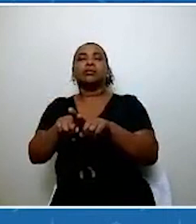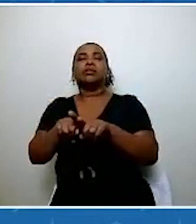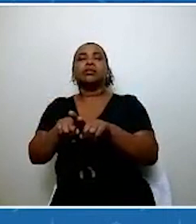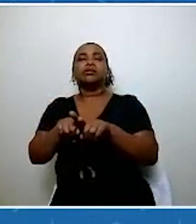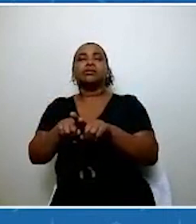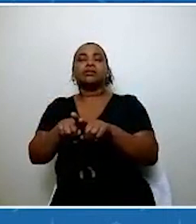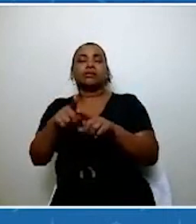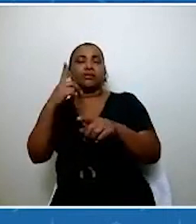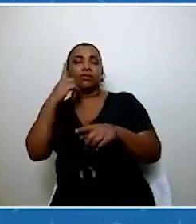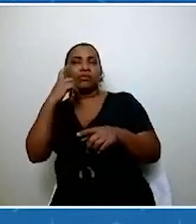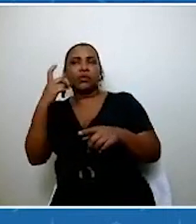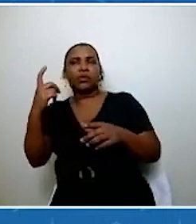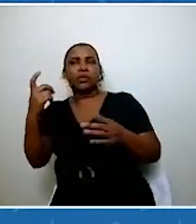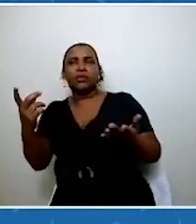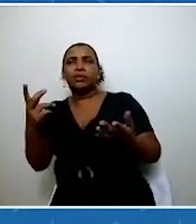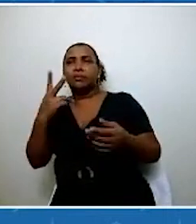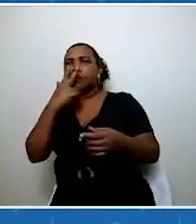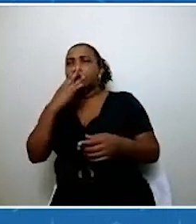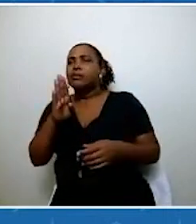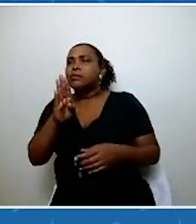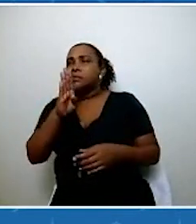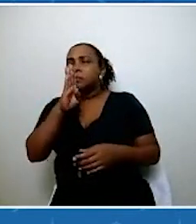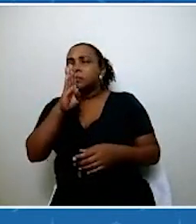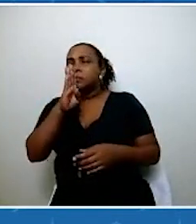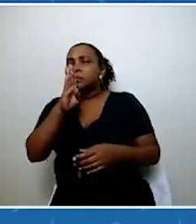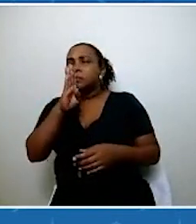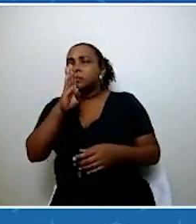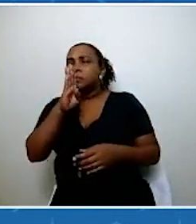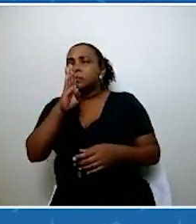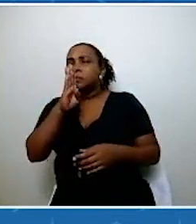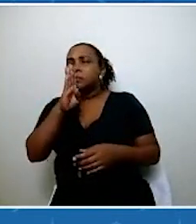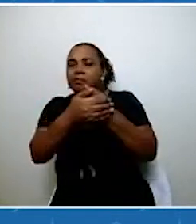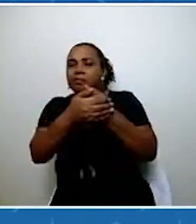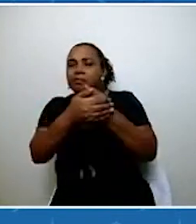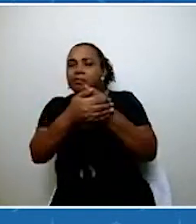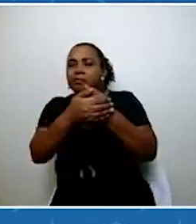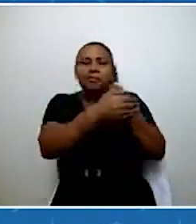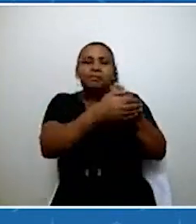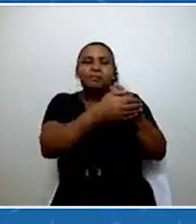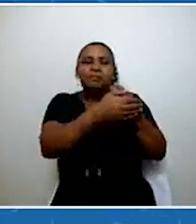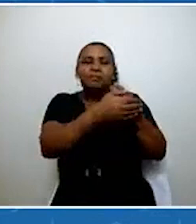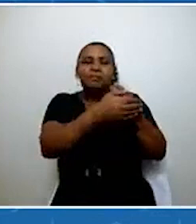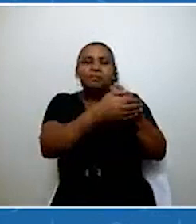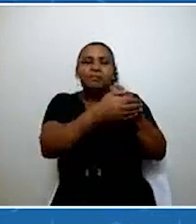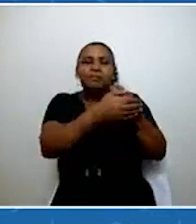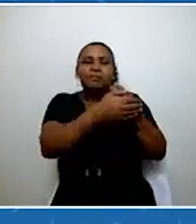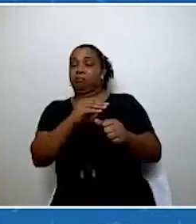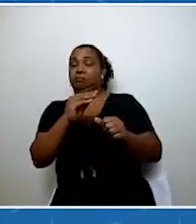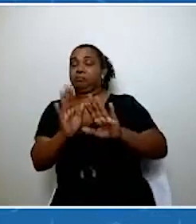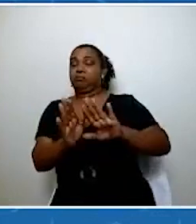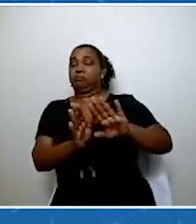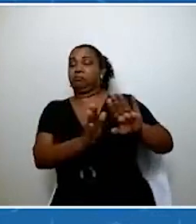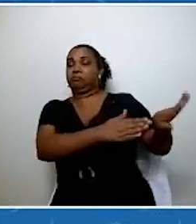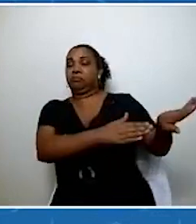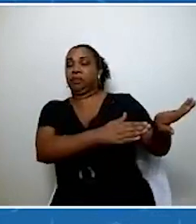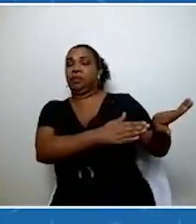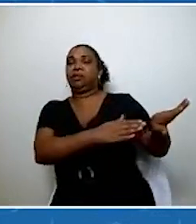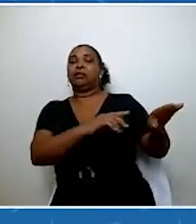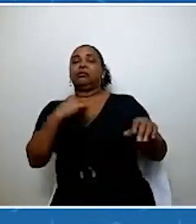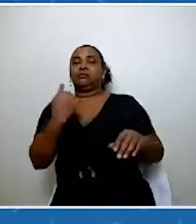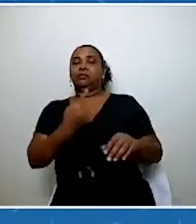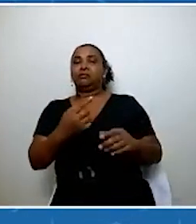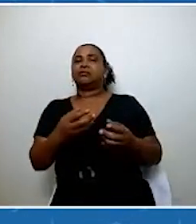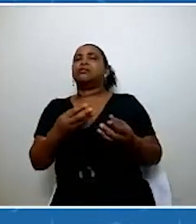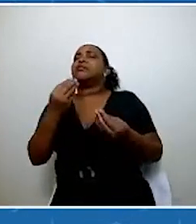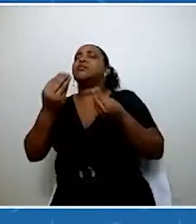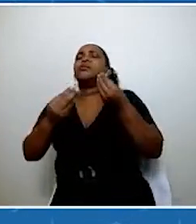silenciada, né, e muito deixada de lado, como se declara isso, né, e como a gente pode, então, fornecer esse